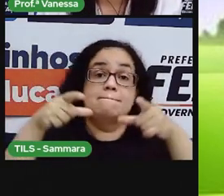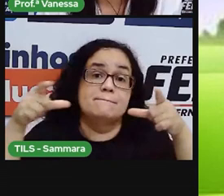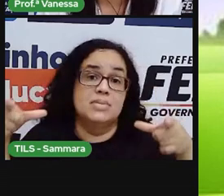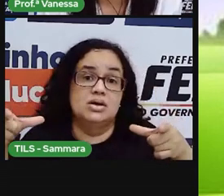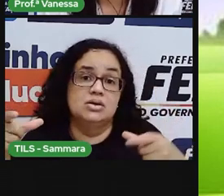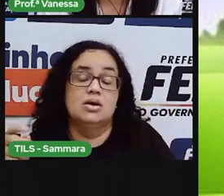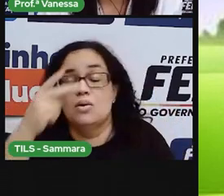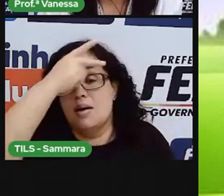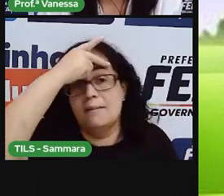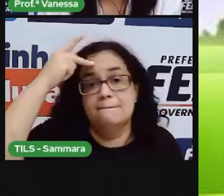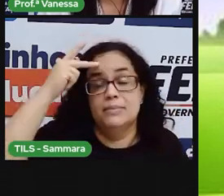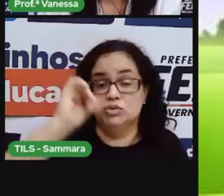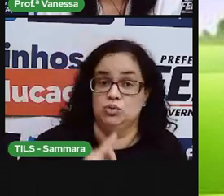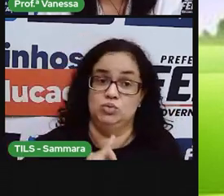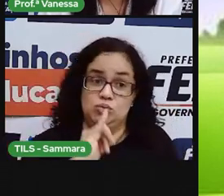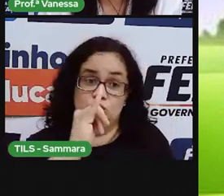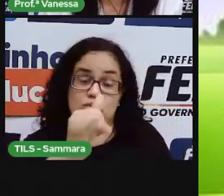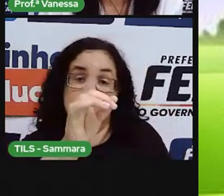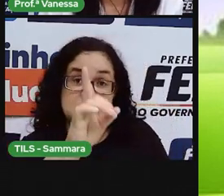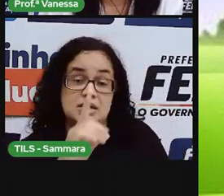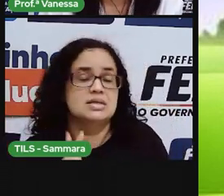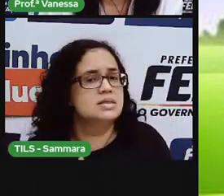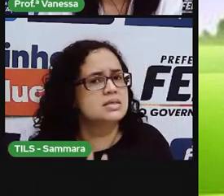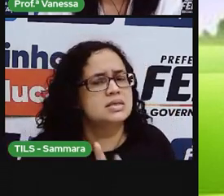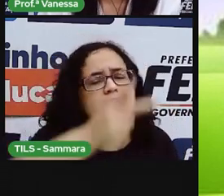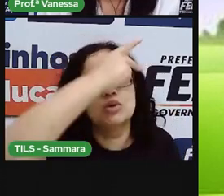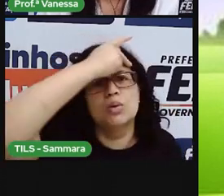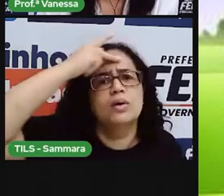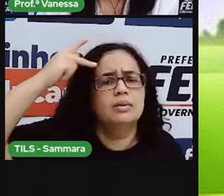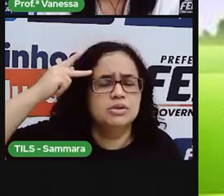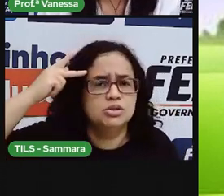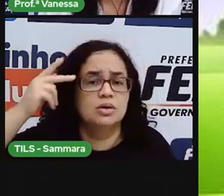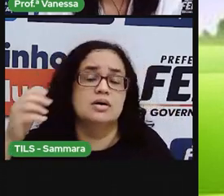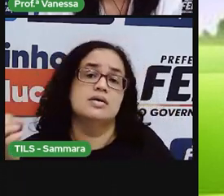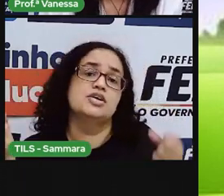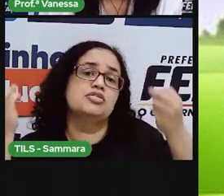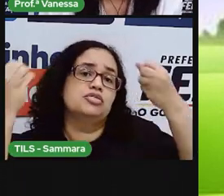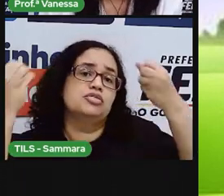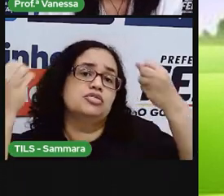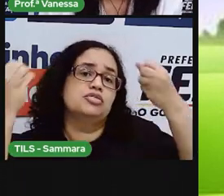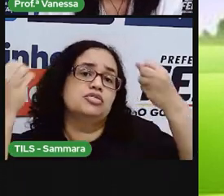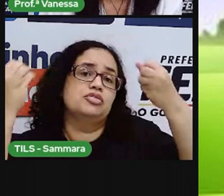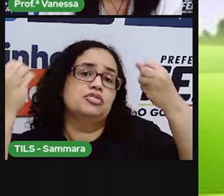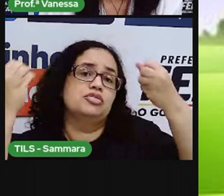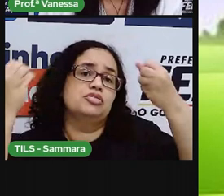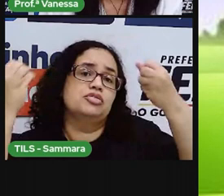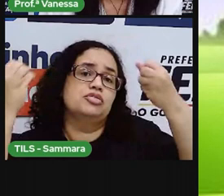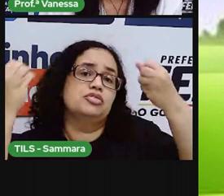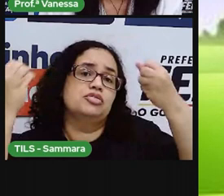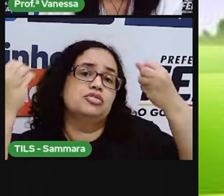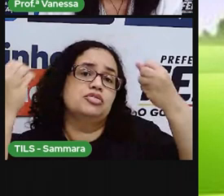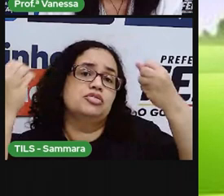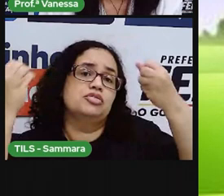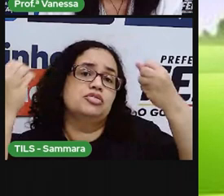escoltados por um narrador. Então, sempre alguém vai contando a história.